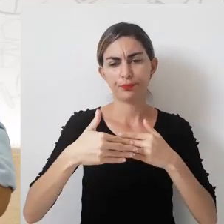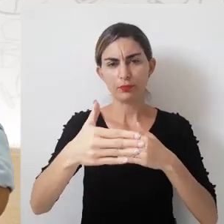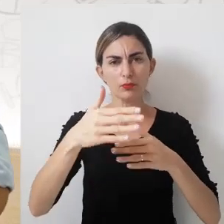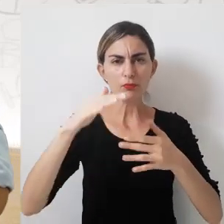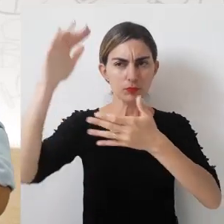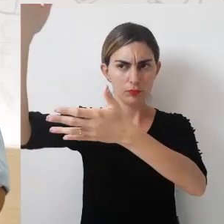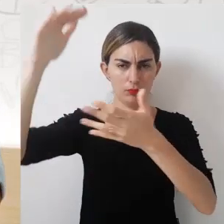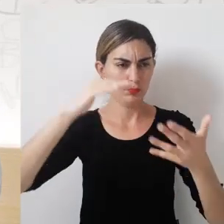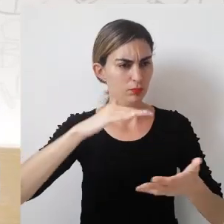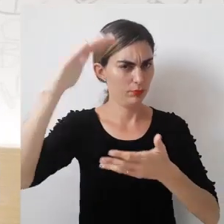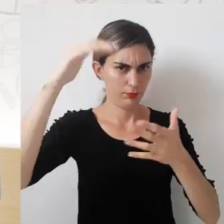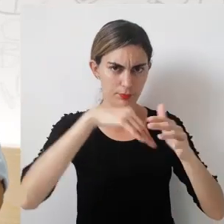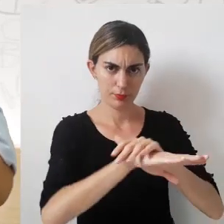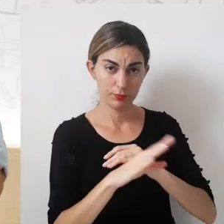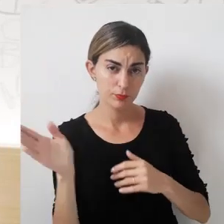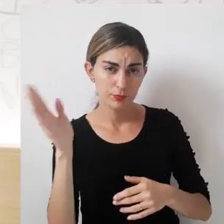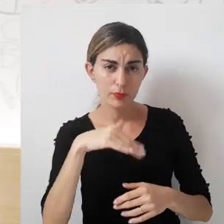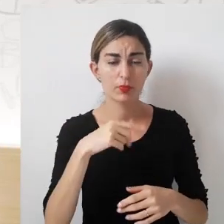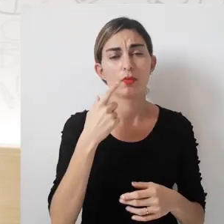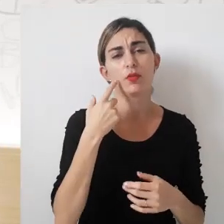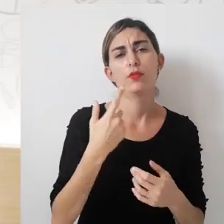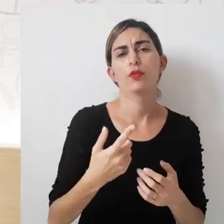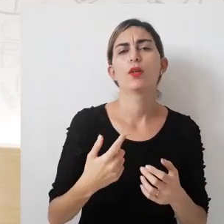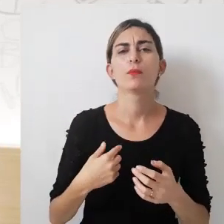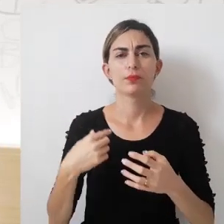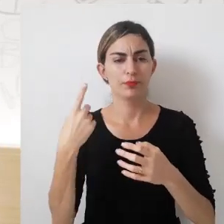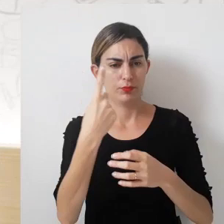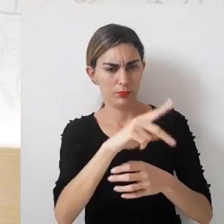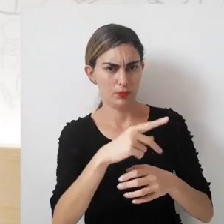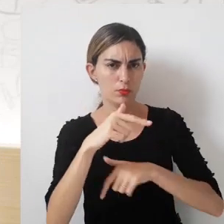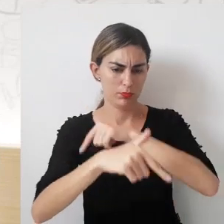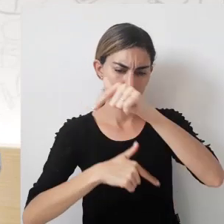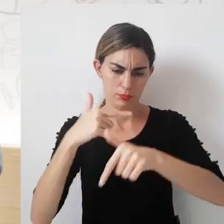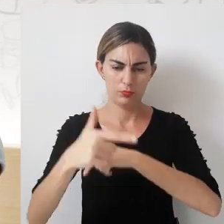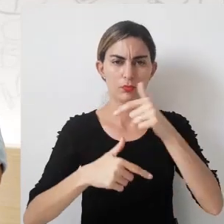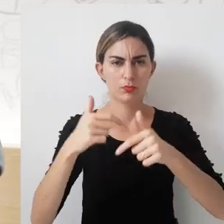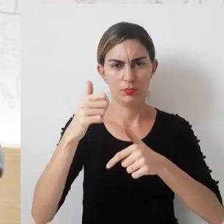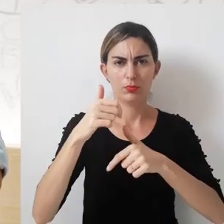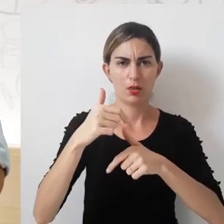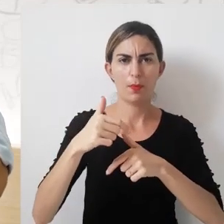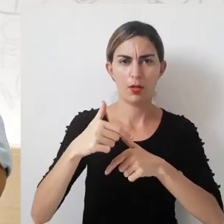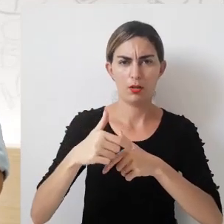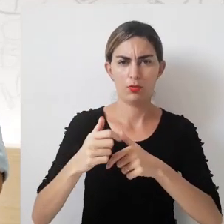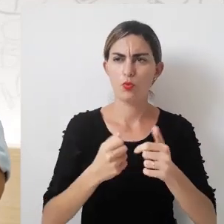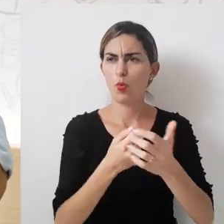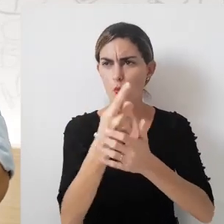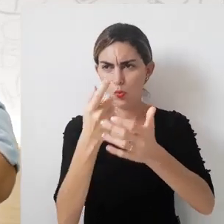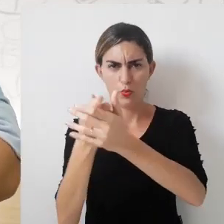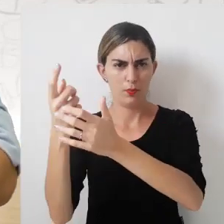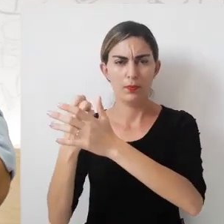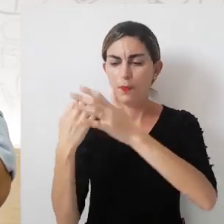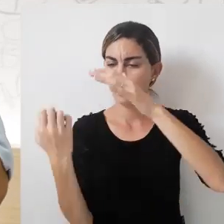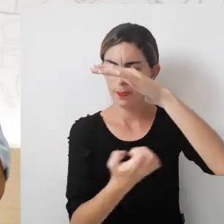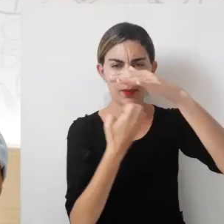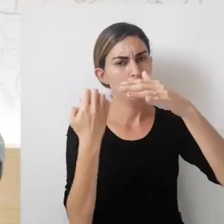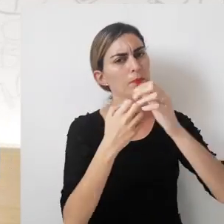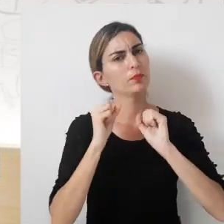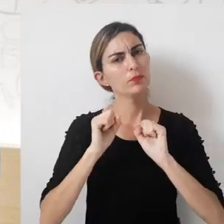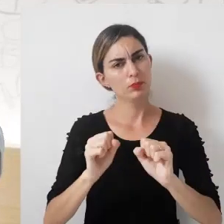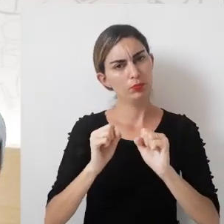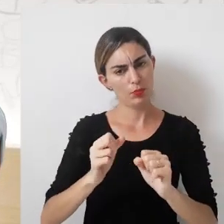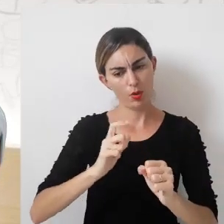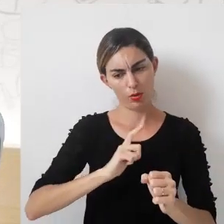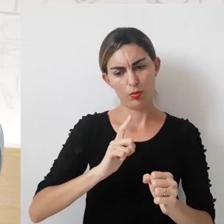é a parte do estoque. Vamos lá? Então, para exercer a atividade de compras, a empresa